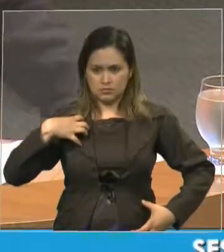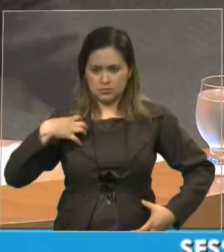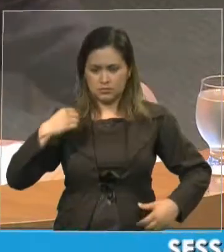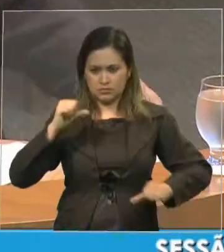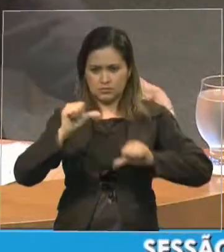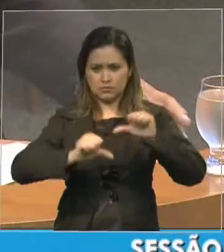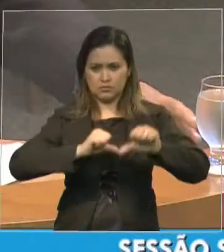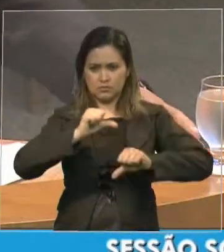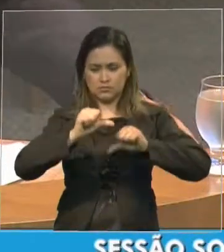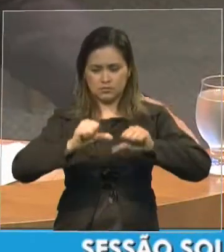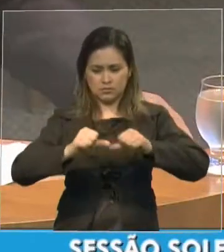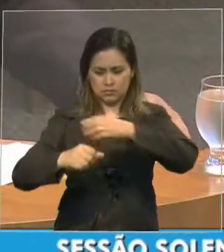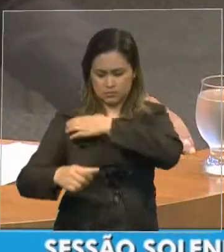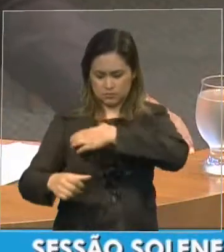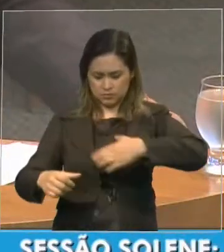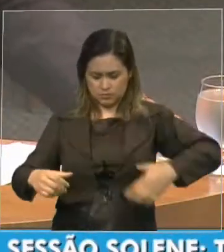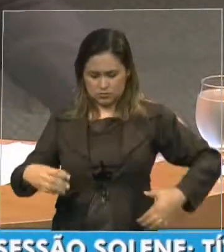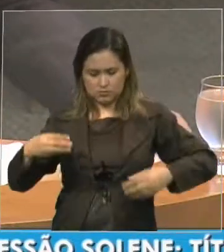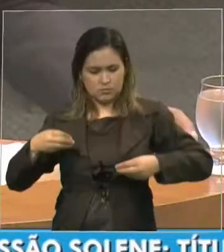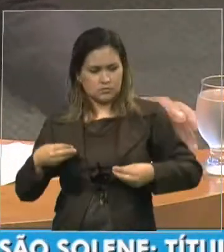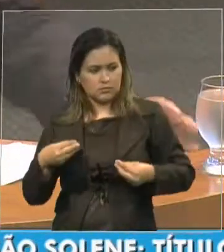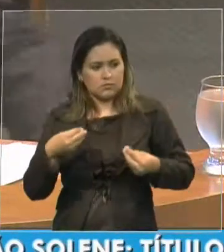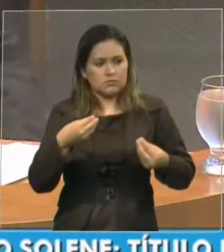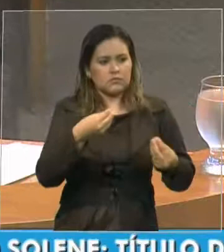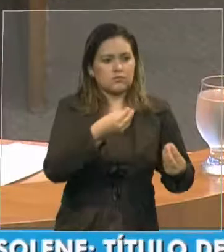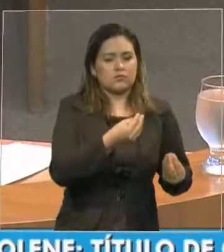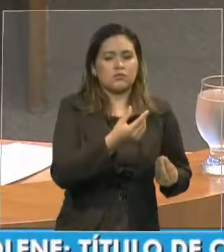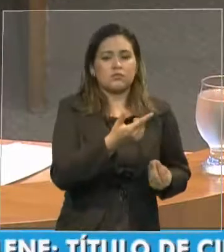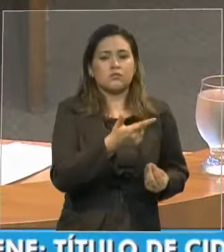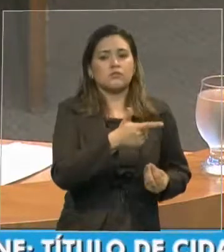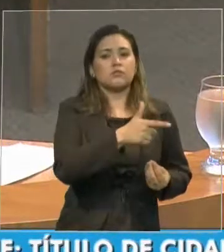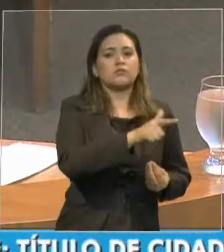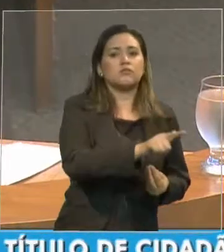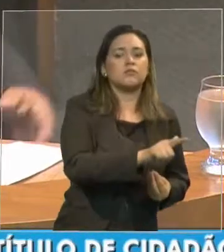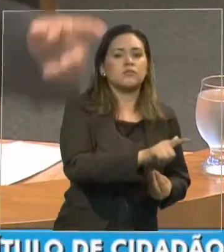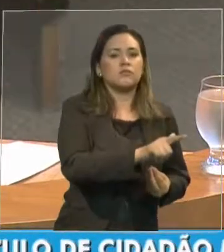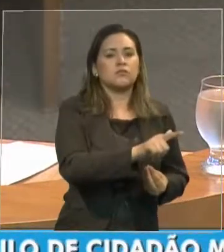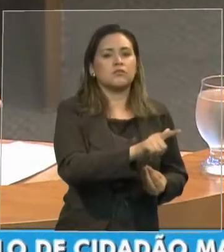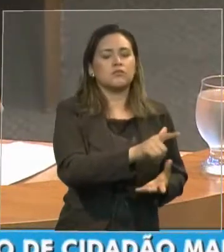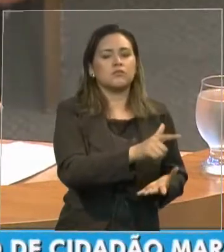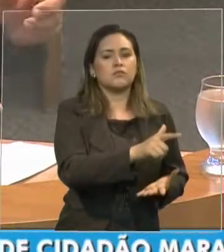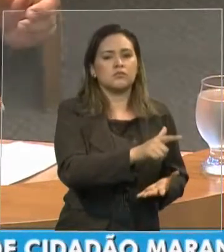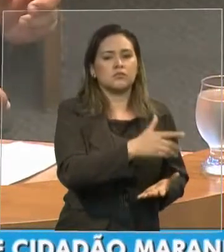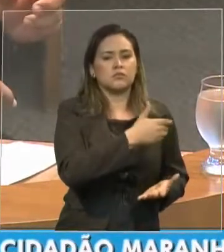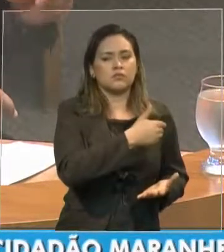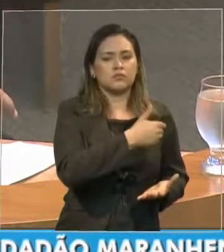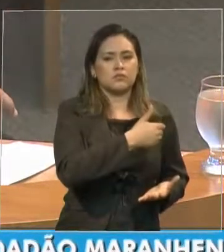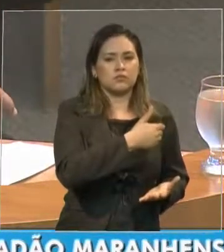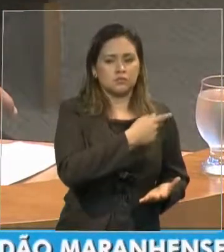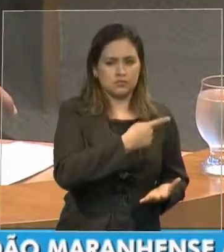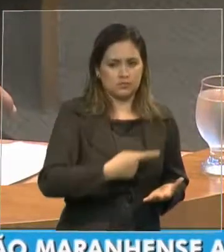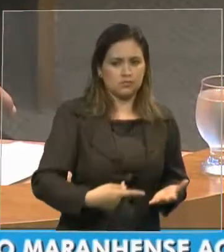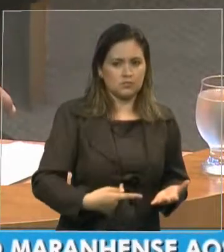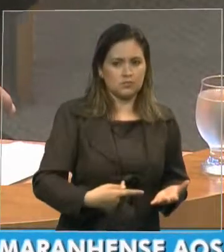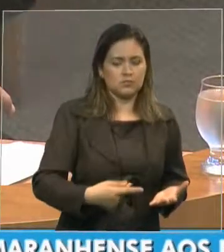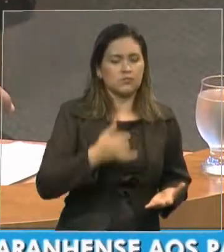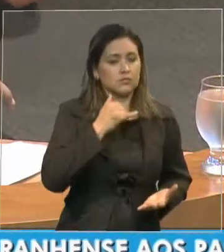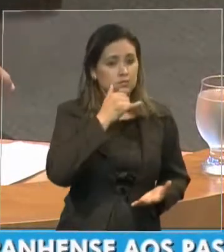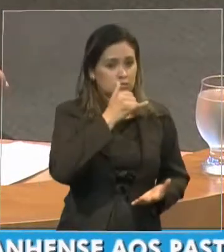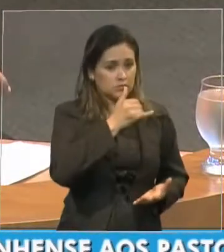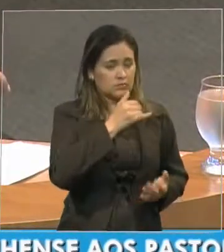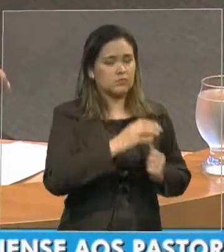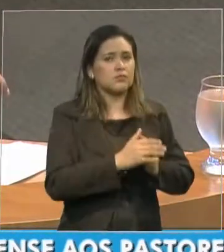agradeceu a Deus e disse as seguintes palavras e estas palavras é que eu peço a Deus